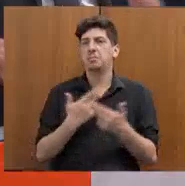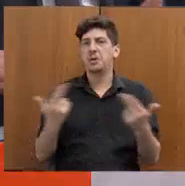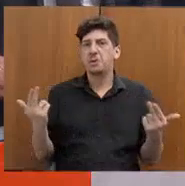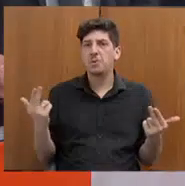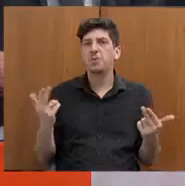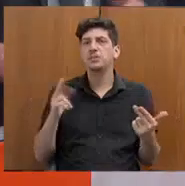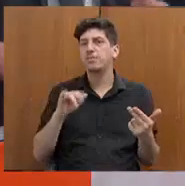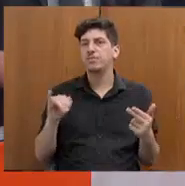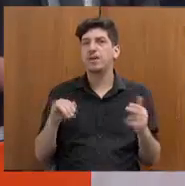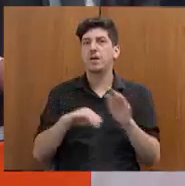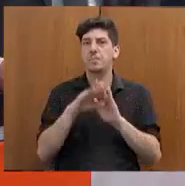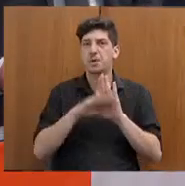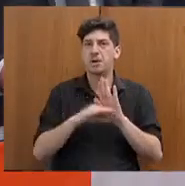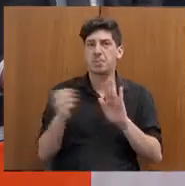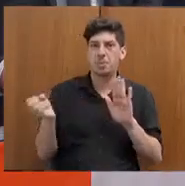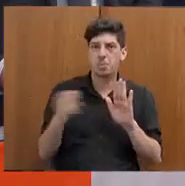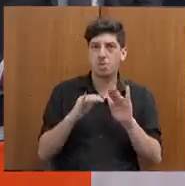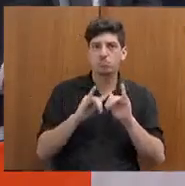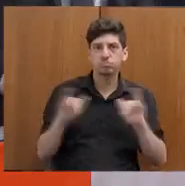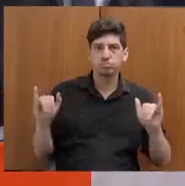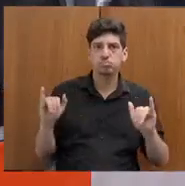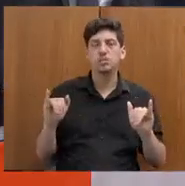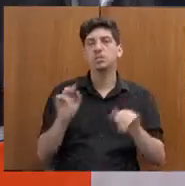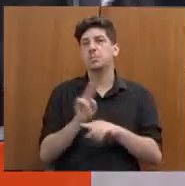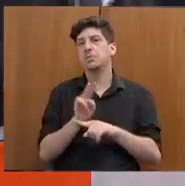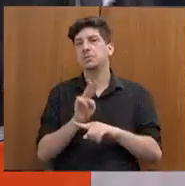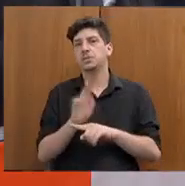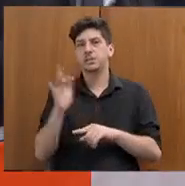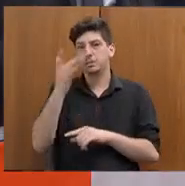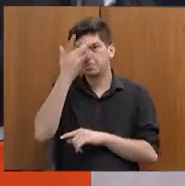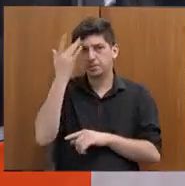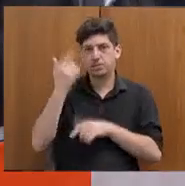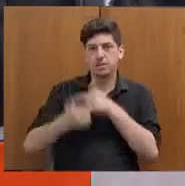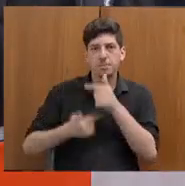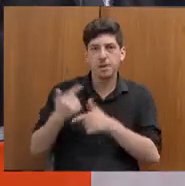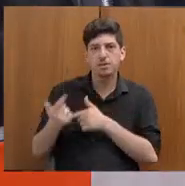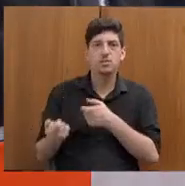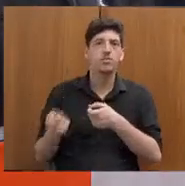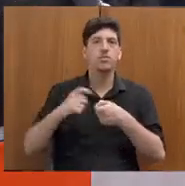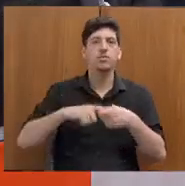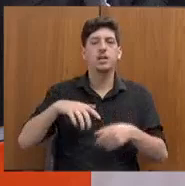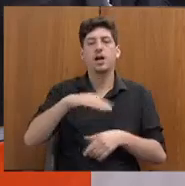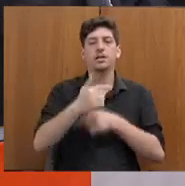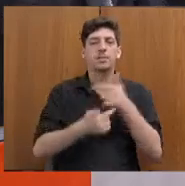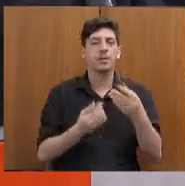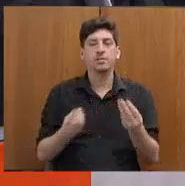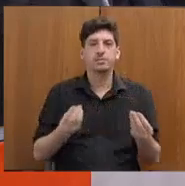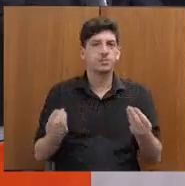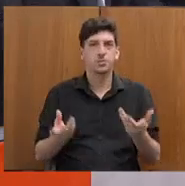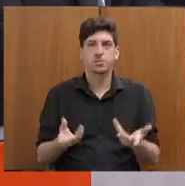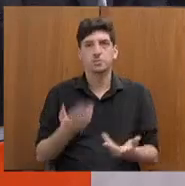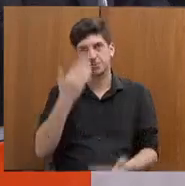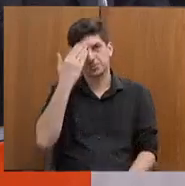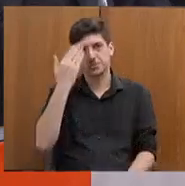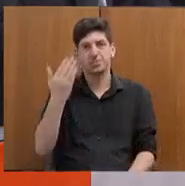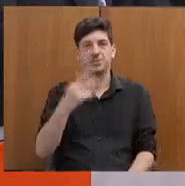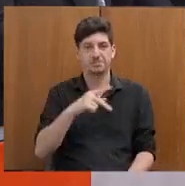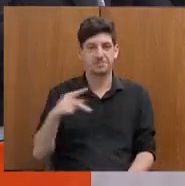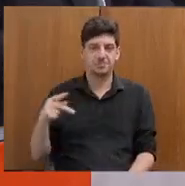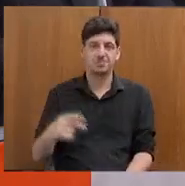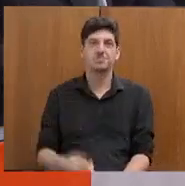lançamento de algum programa, de proteção aos trabalhadores, de reinserção no mercado de trabalho. Obrigado, presidente.